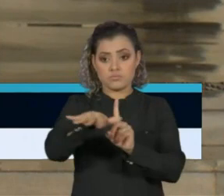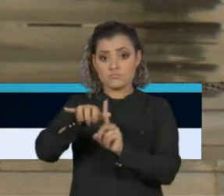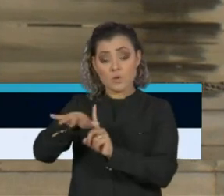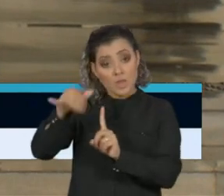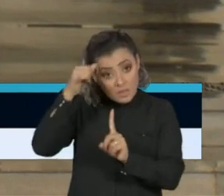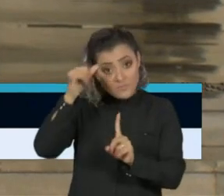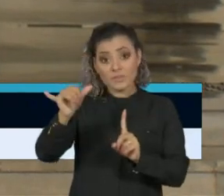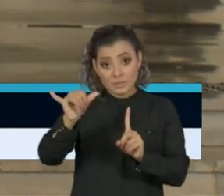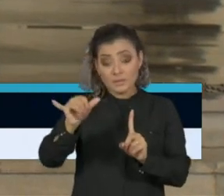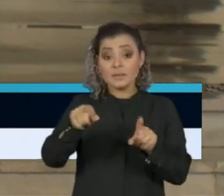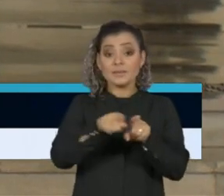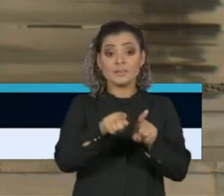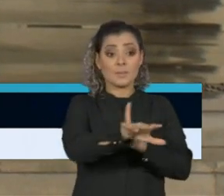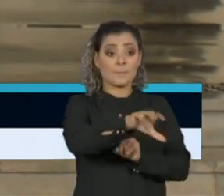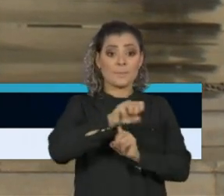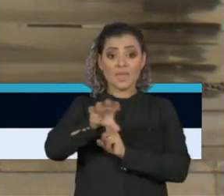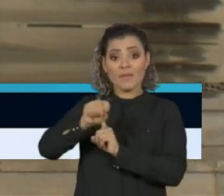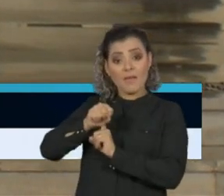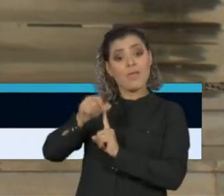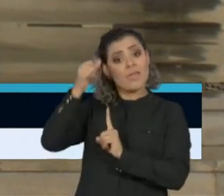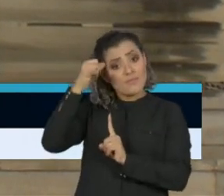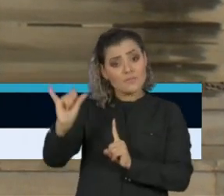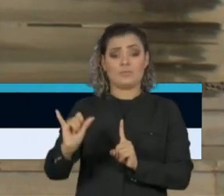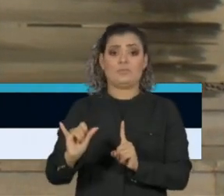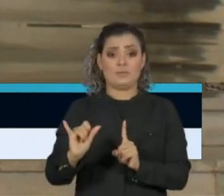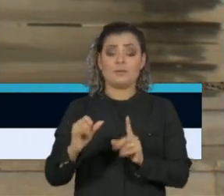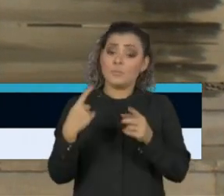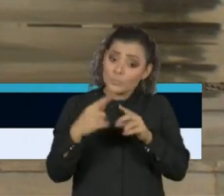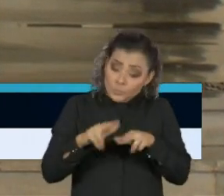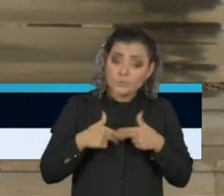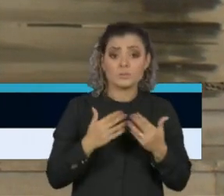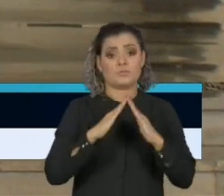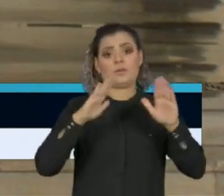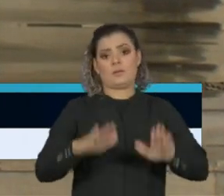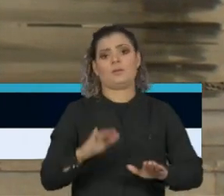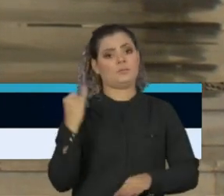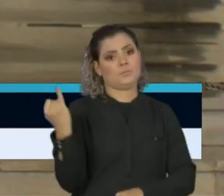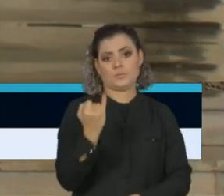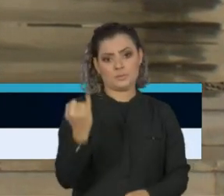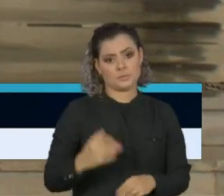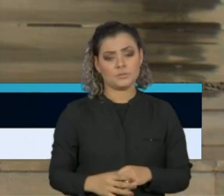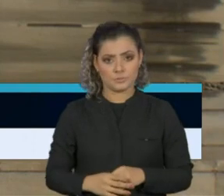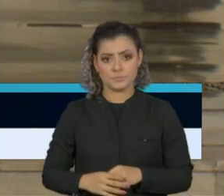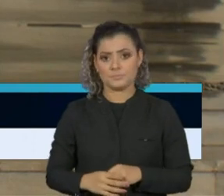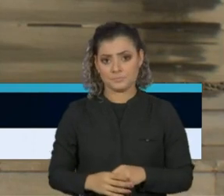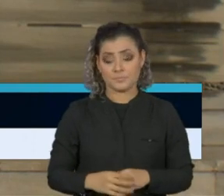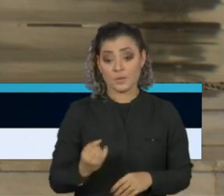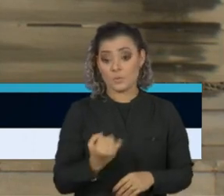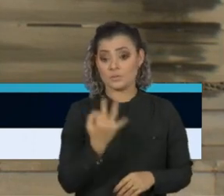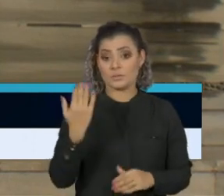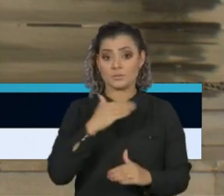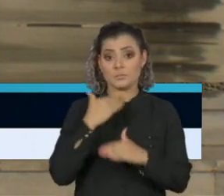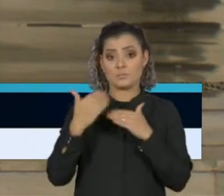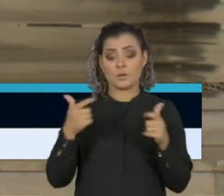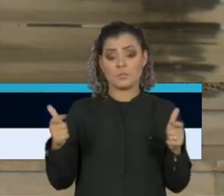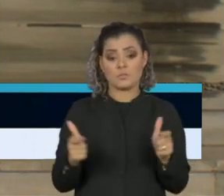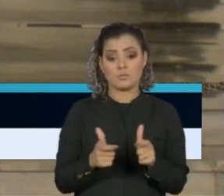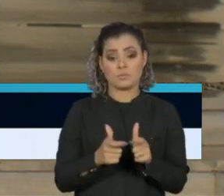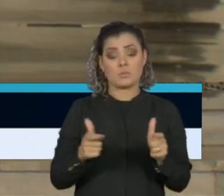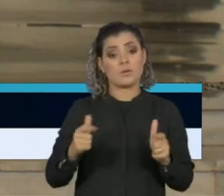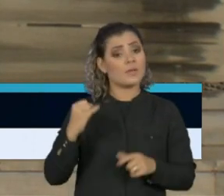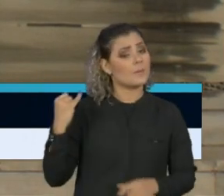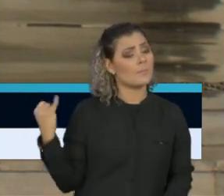de um transmitir para o outro, de morbidade de doença, como também de letalidade. Então, é fundamental